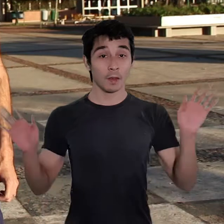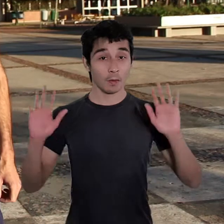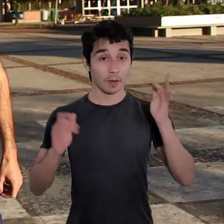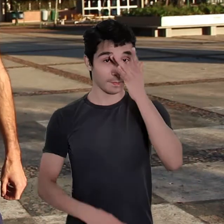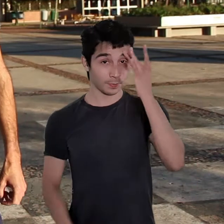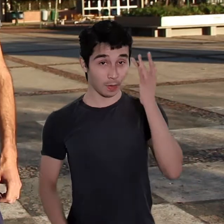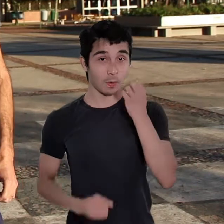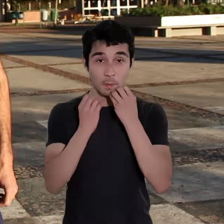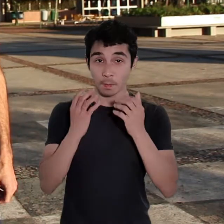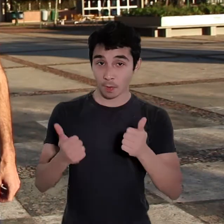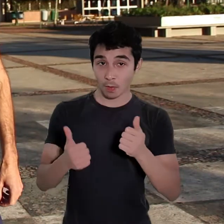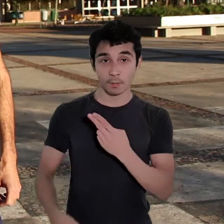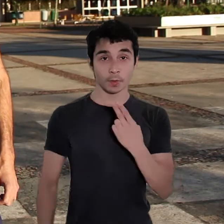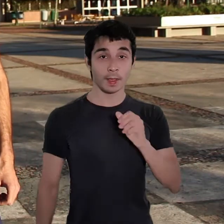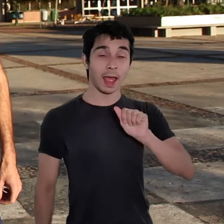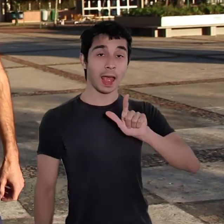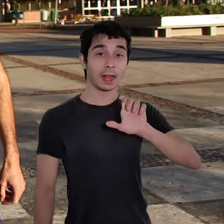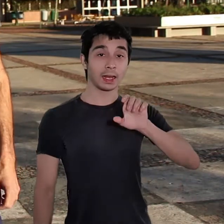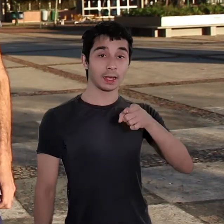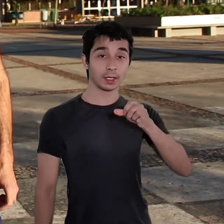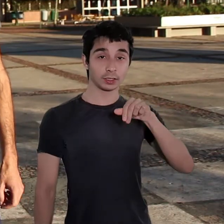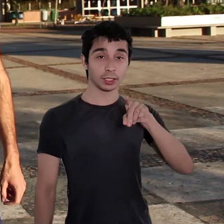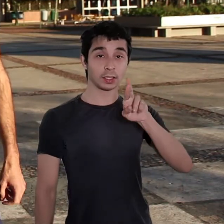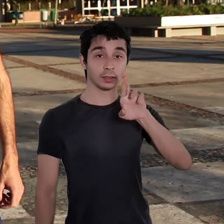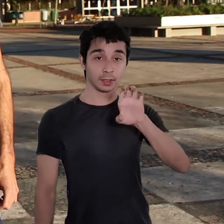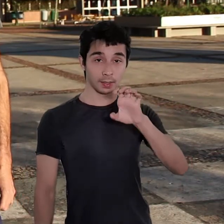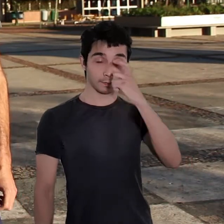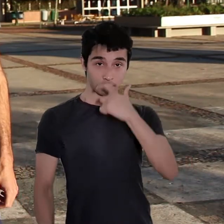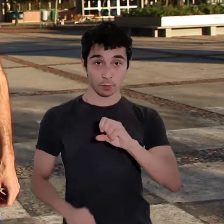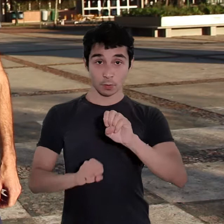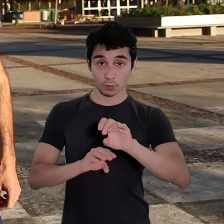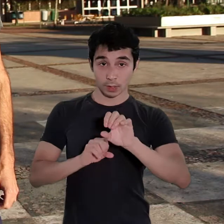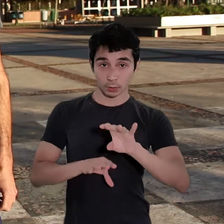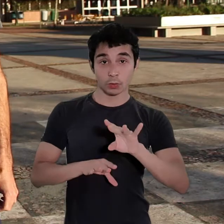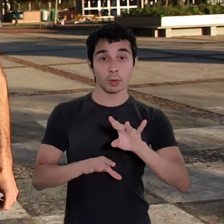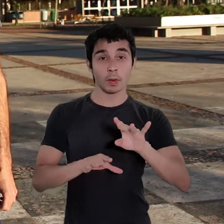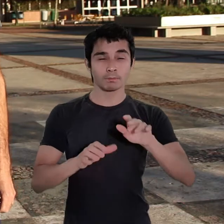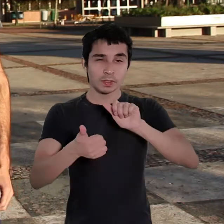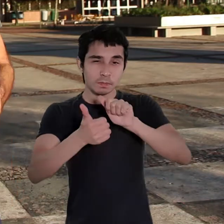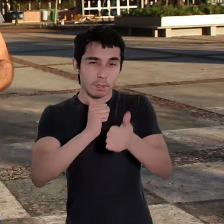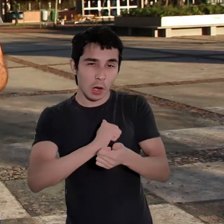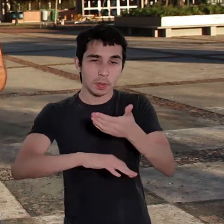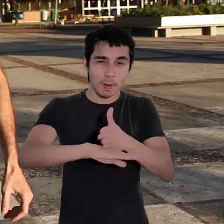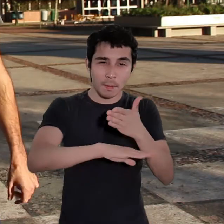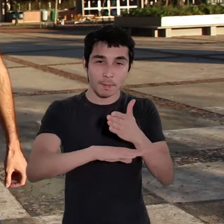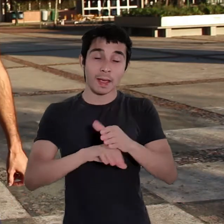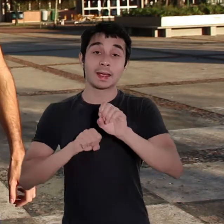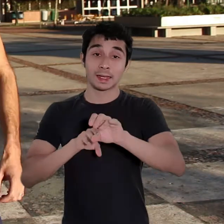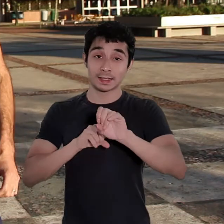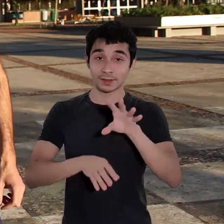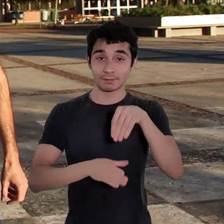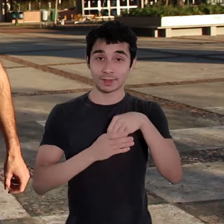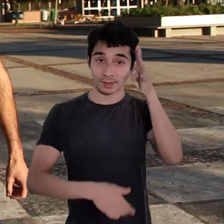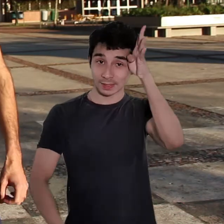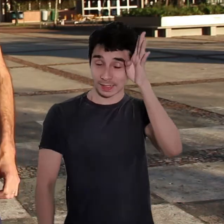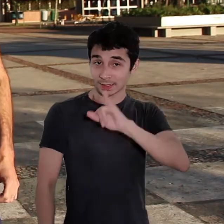Oi pessoal, tudo bem? Eu sou o Alexandre, educador de atividades físico-esportivas do Sesc Taquera. E hoje, a proposta é uma aula